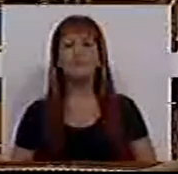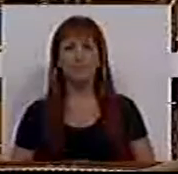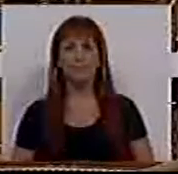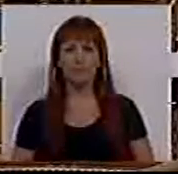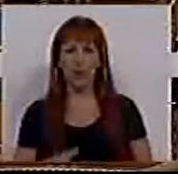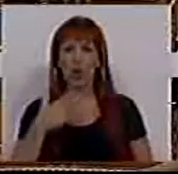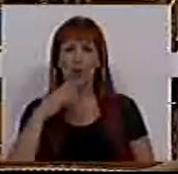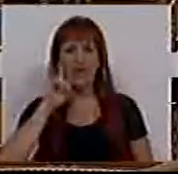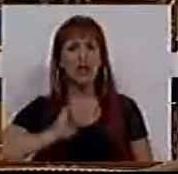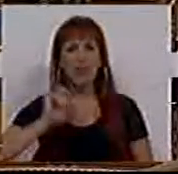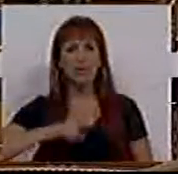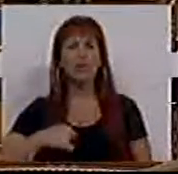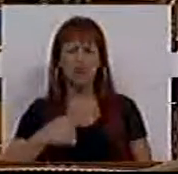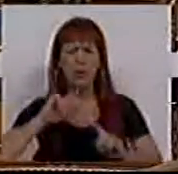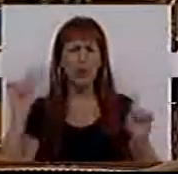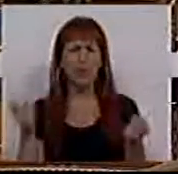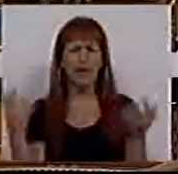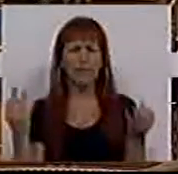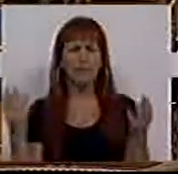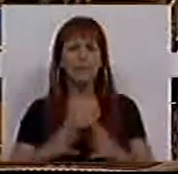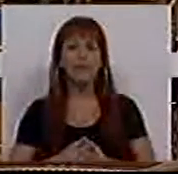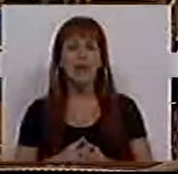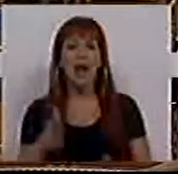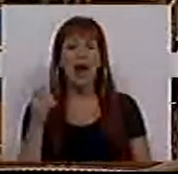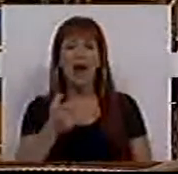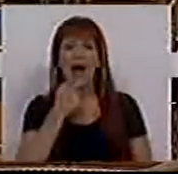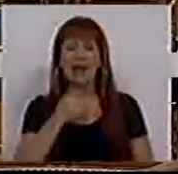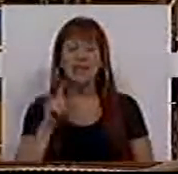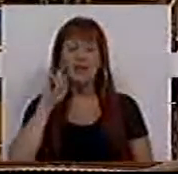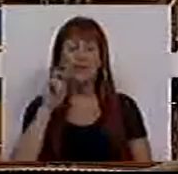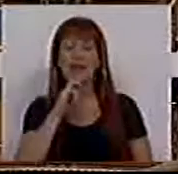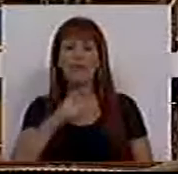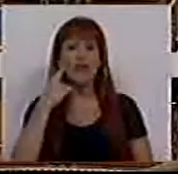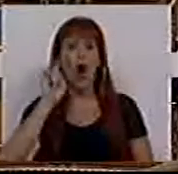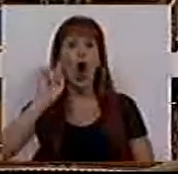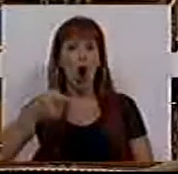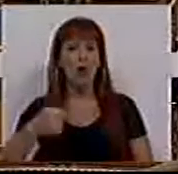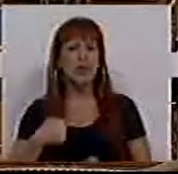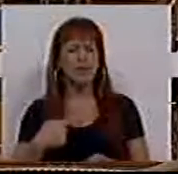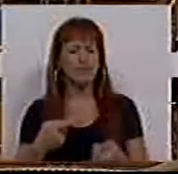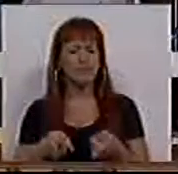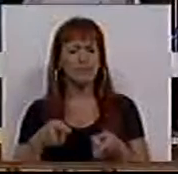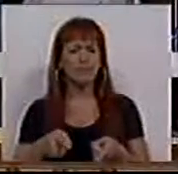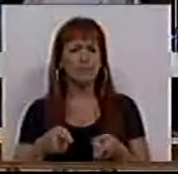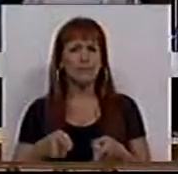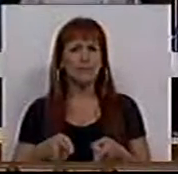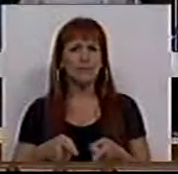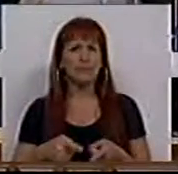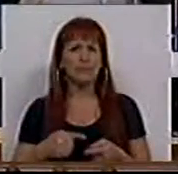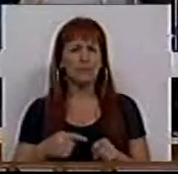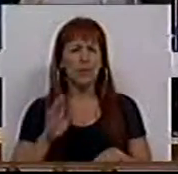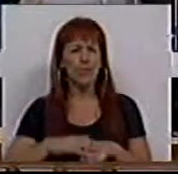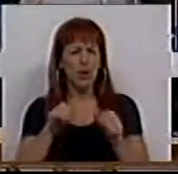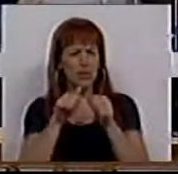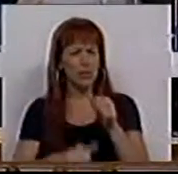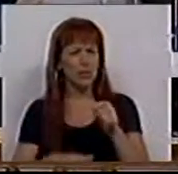Muito obrigado, Sra. Presidente. Serei breve só para chamar a atenção do seguinte, que me foi, aliás, suscitado